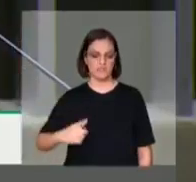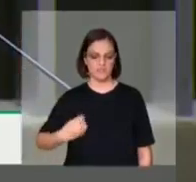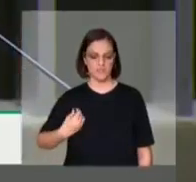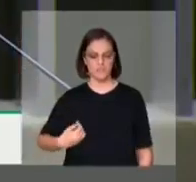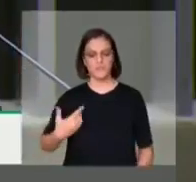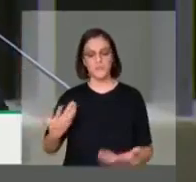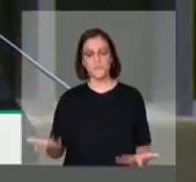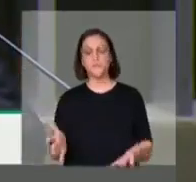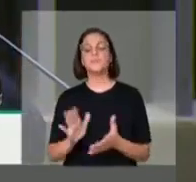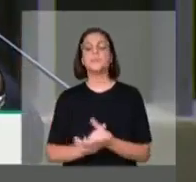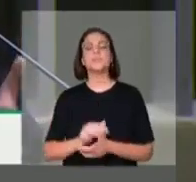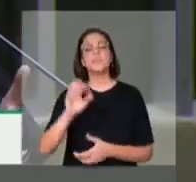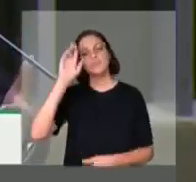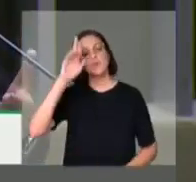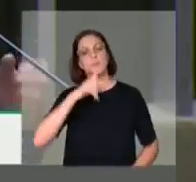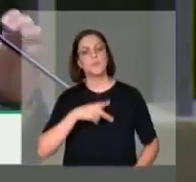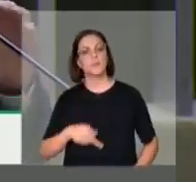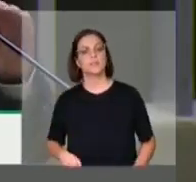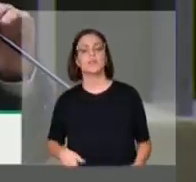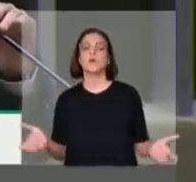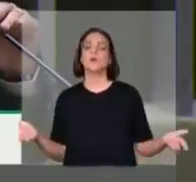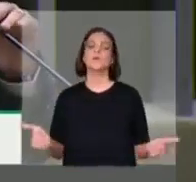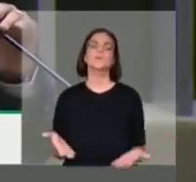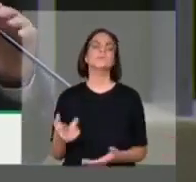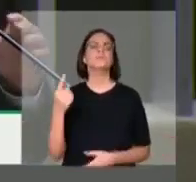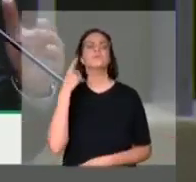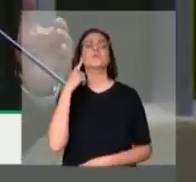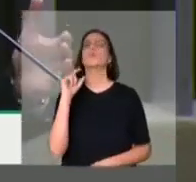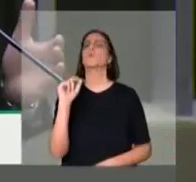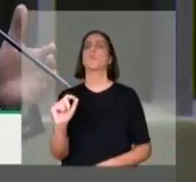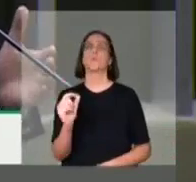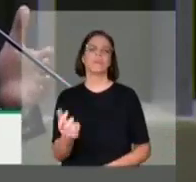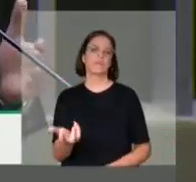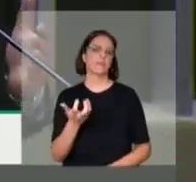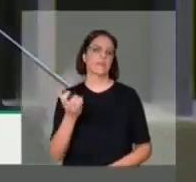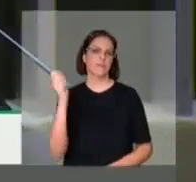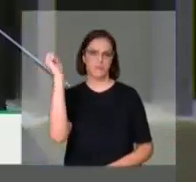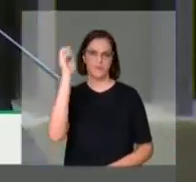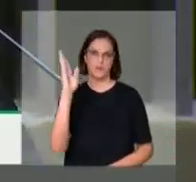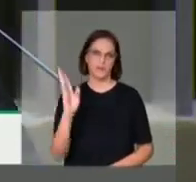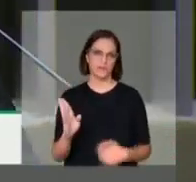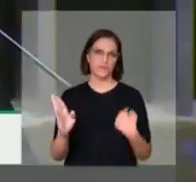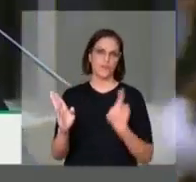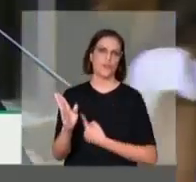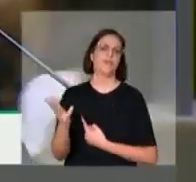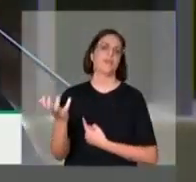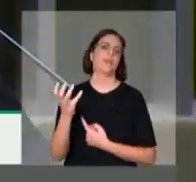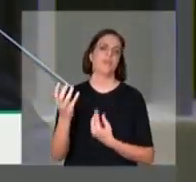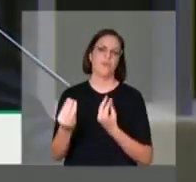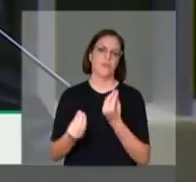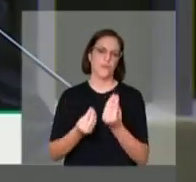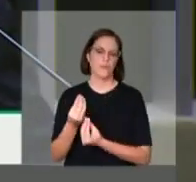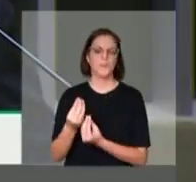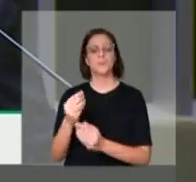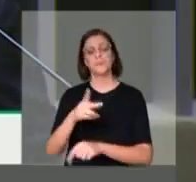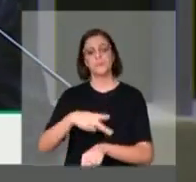o que é que nós queremos do Brasil? Queremos um país socialmente justo,